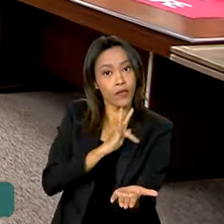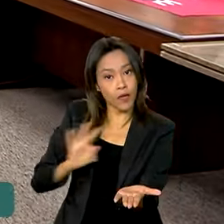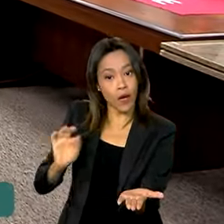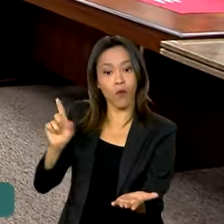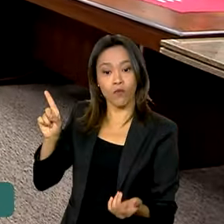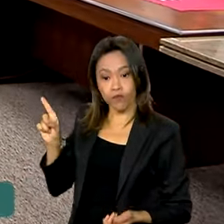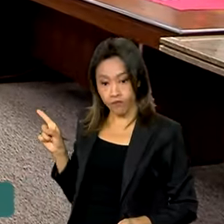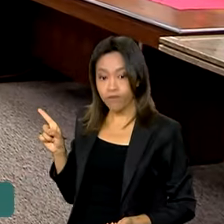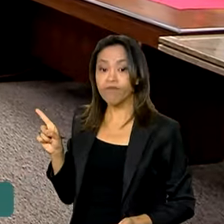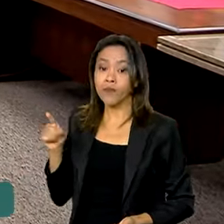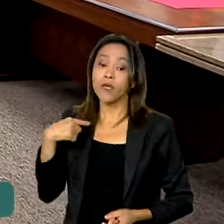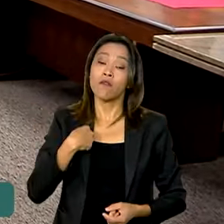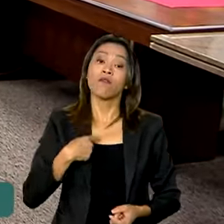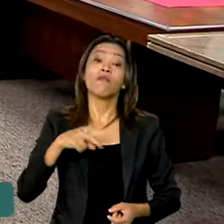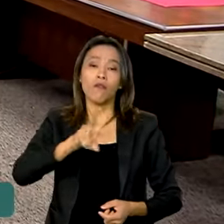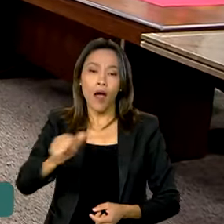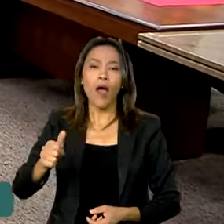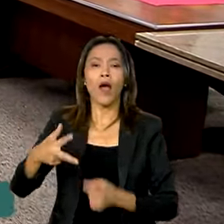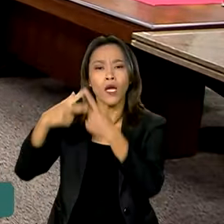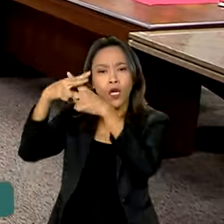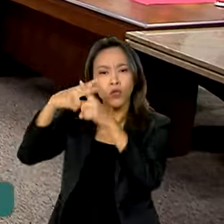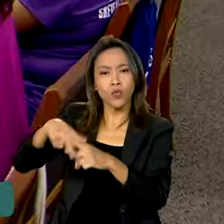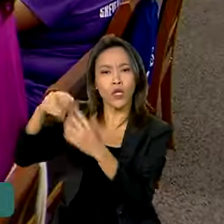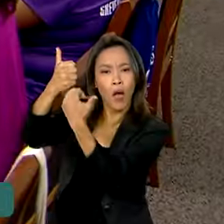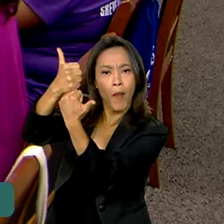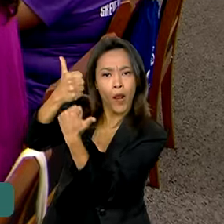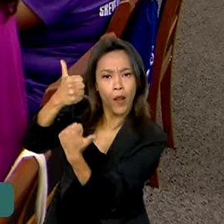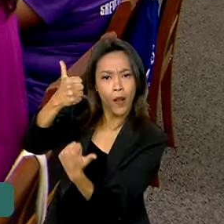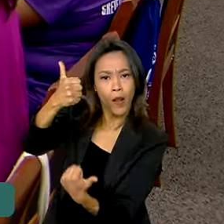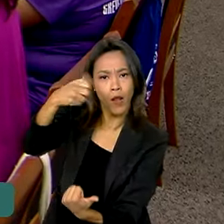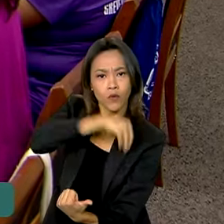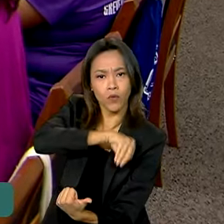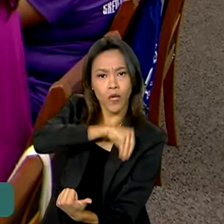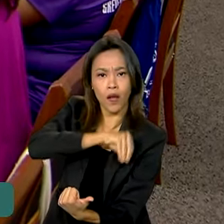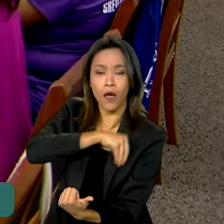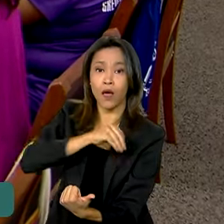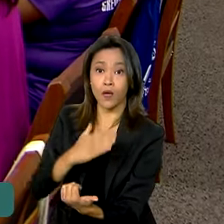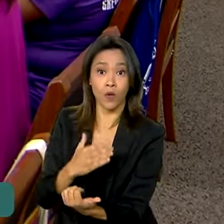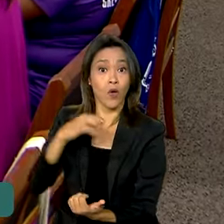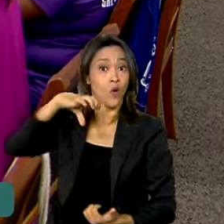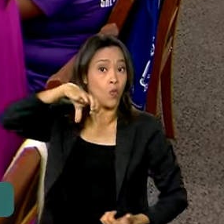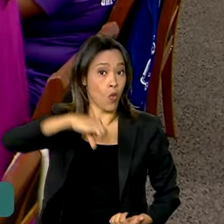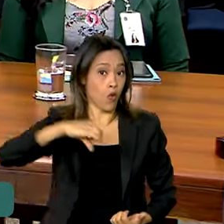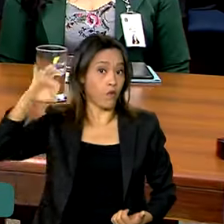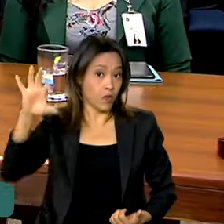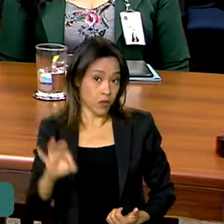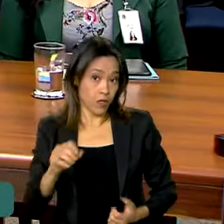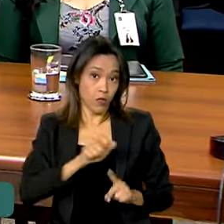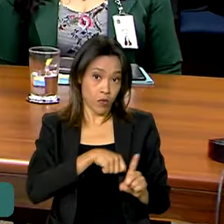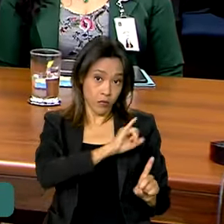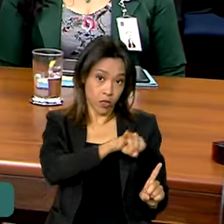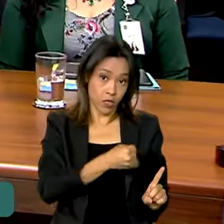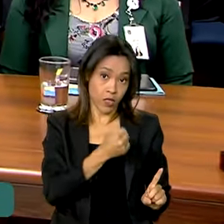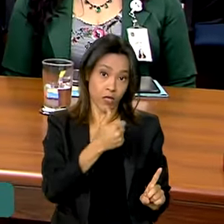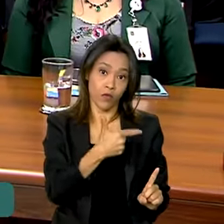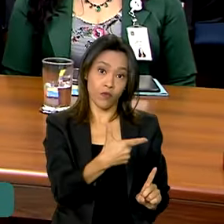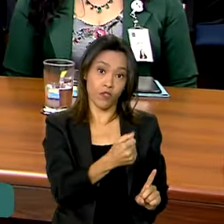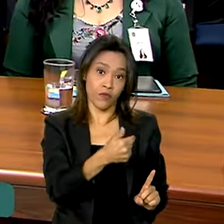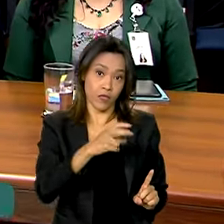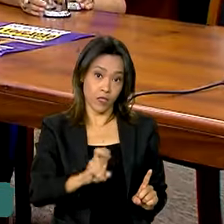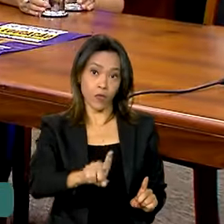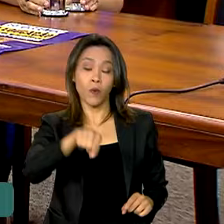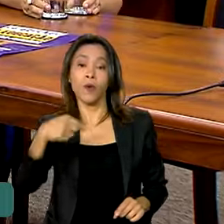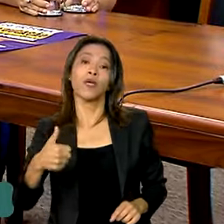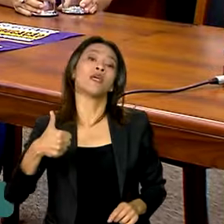reestruturação da carreira do corpo docente com ganhos médios de 9% em janeiro de 2025 e 3